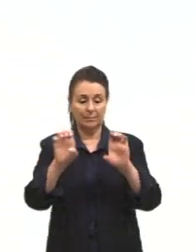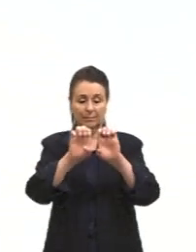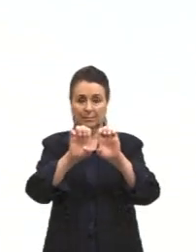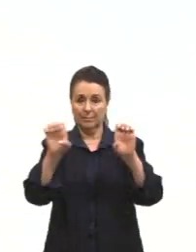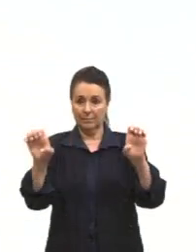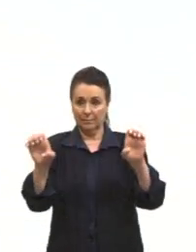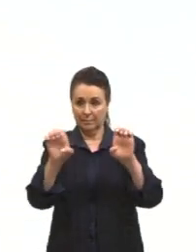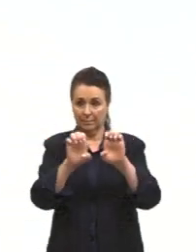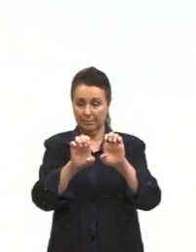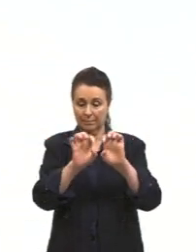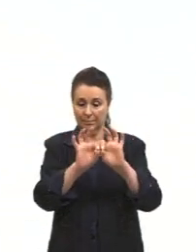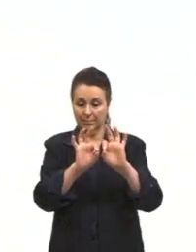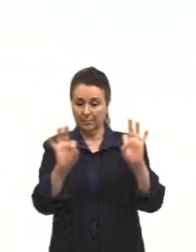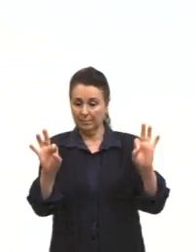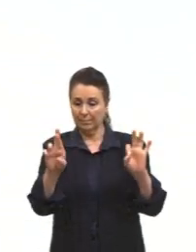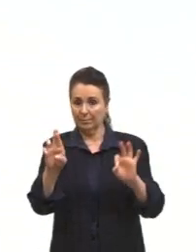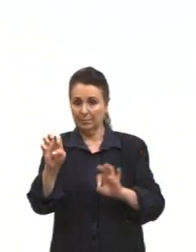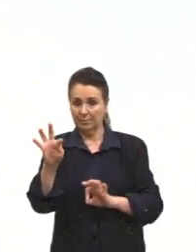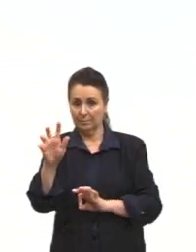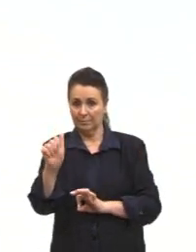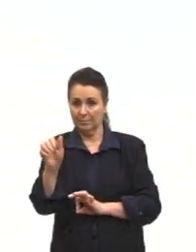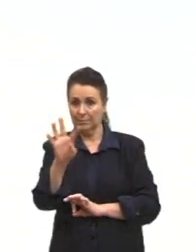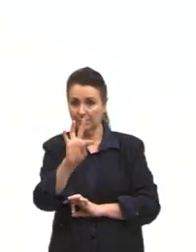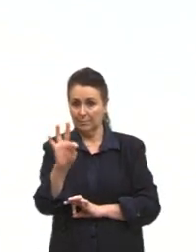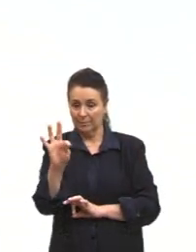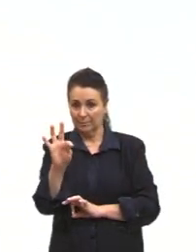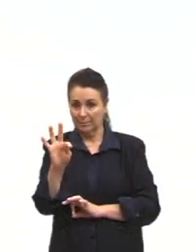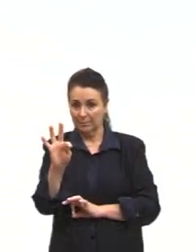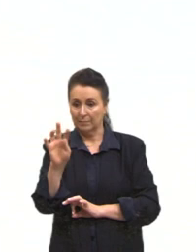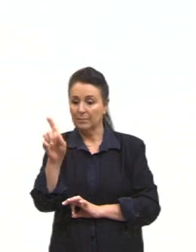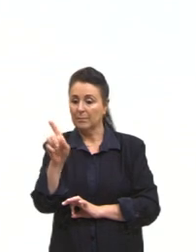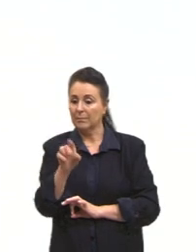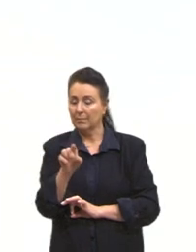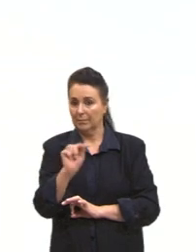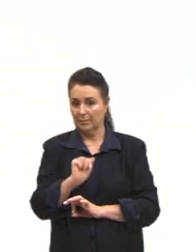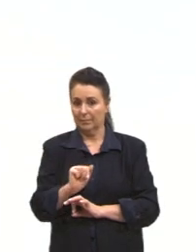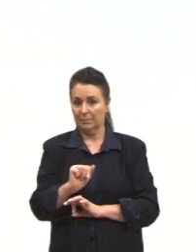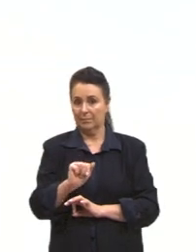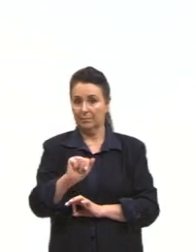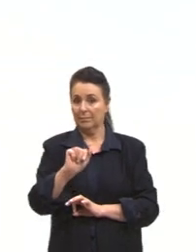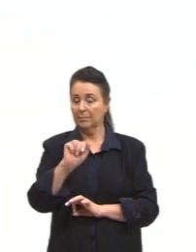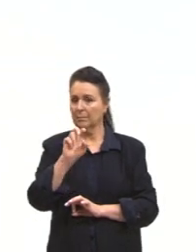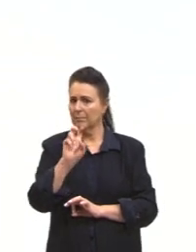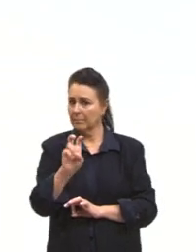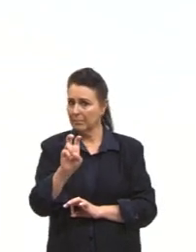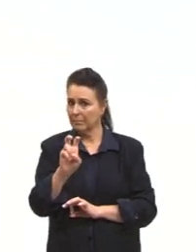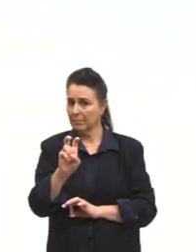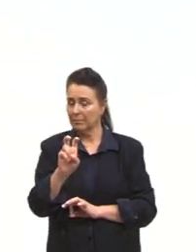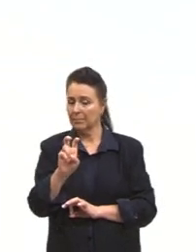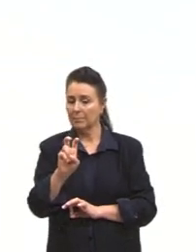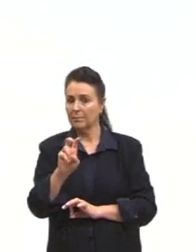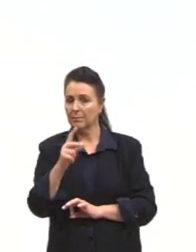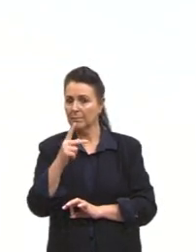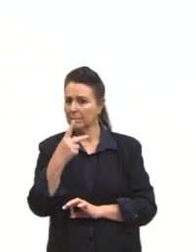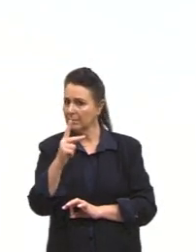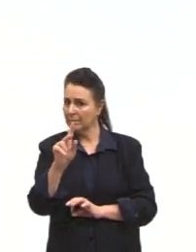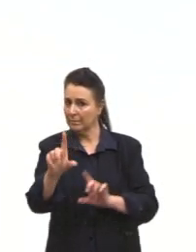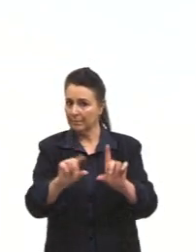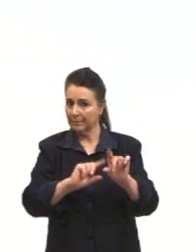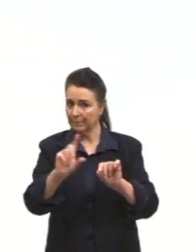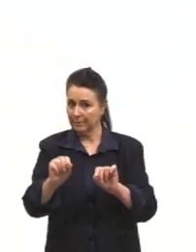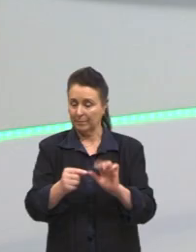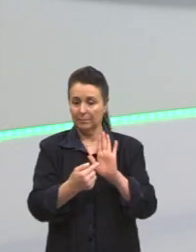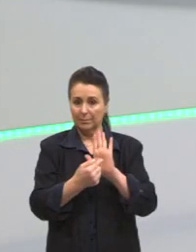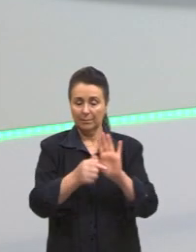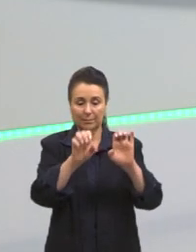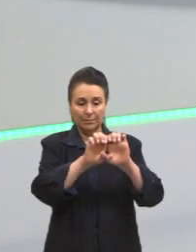da reta T é. Então, nós temos as cinco alternativas trazendo a equação dessa